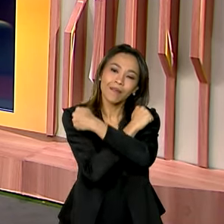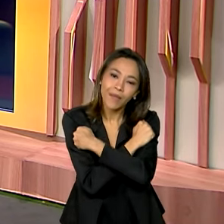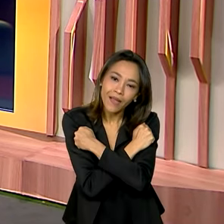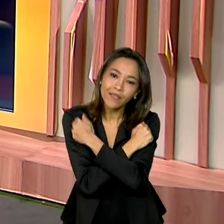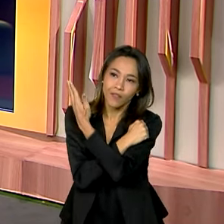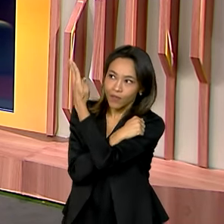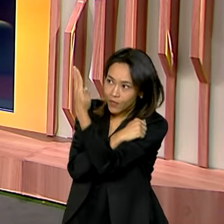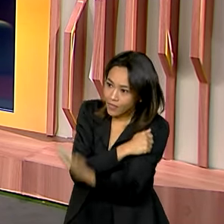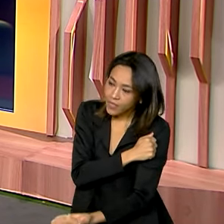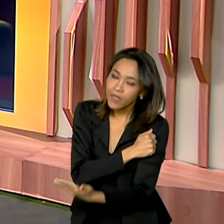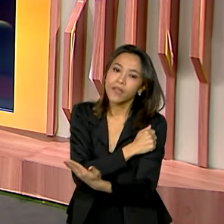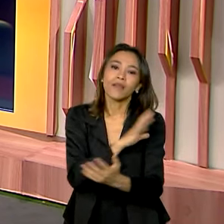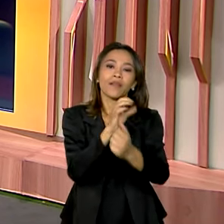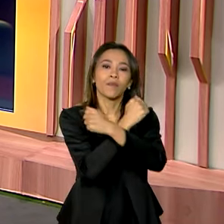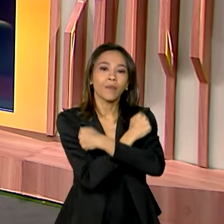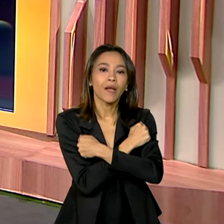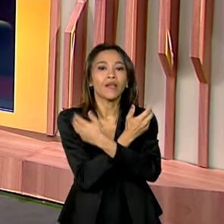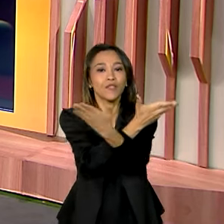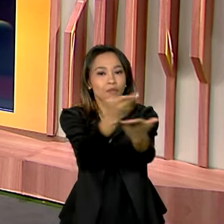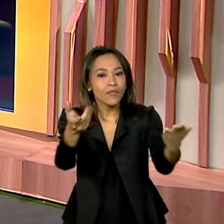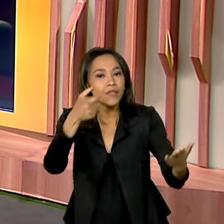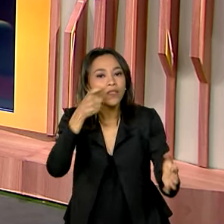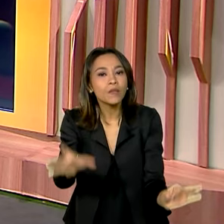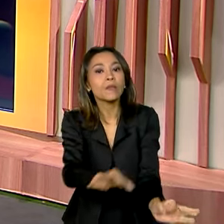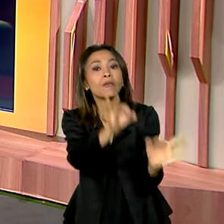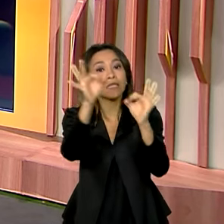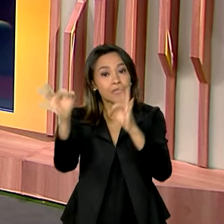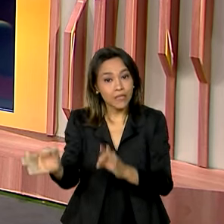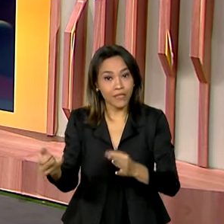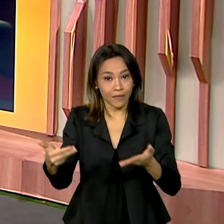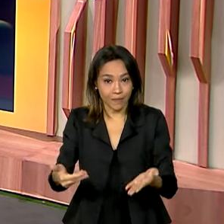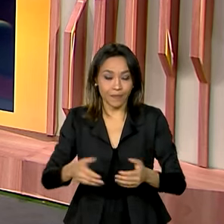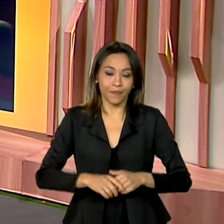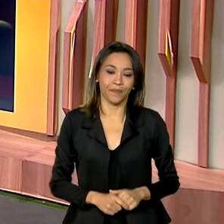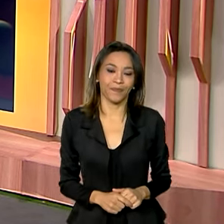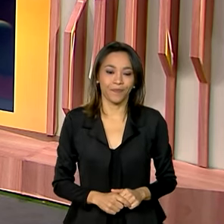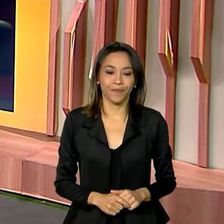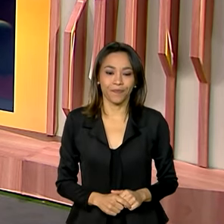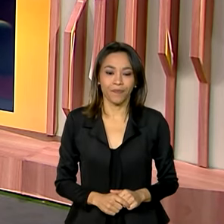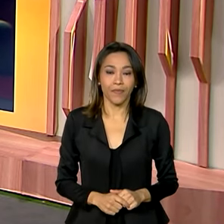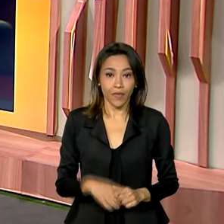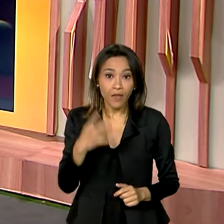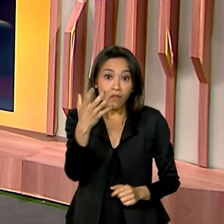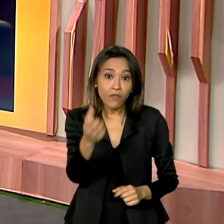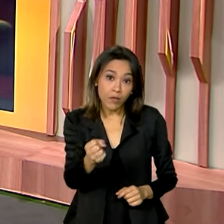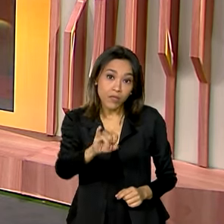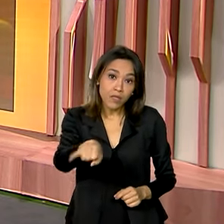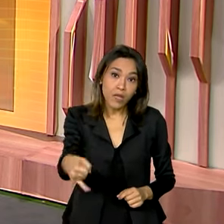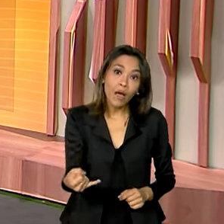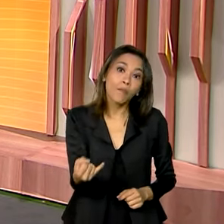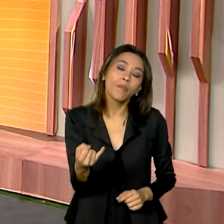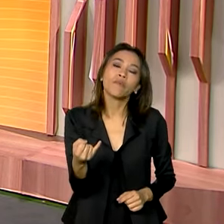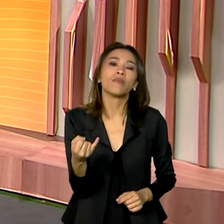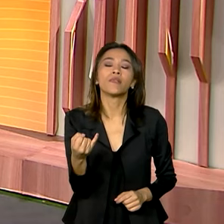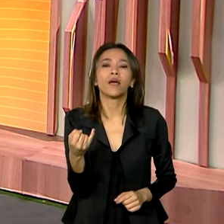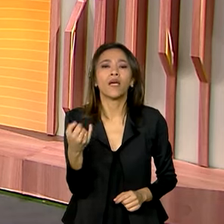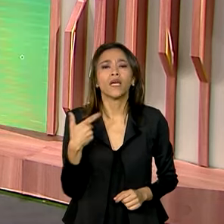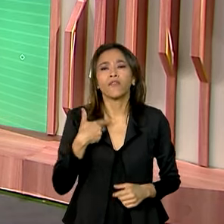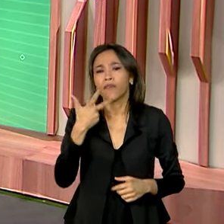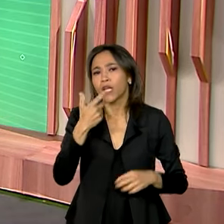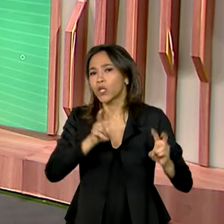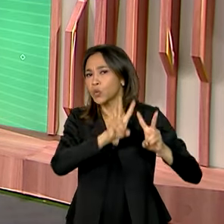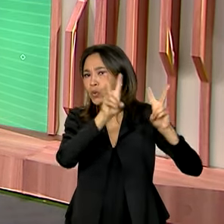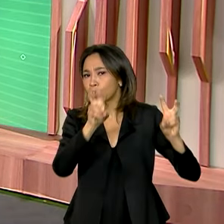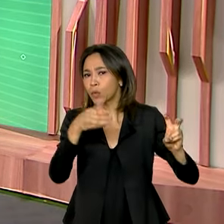você e a todos que participam do Brasil em dias da EBC. É isso aí. Vamos aproveitar que a gente estava falando desse evento